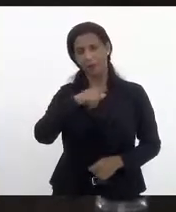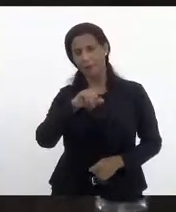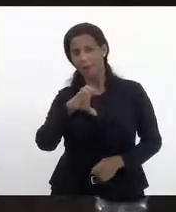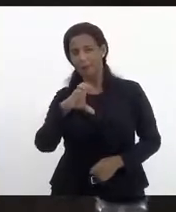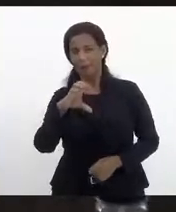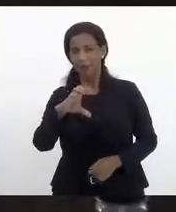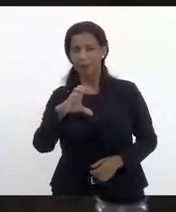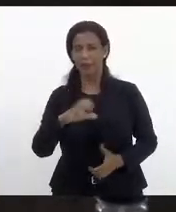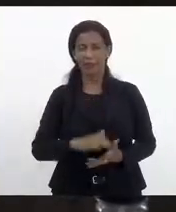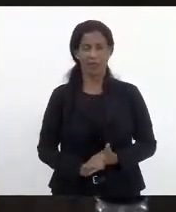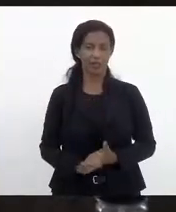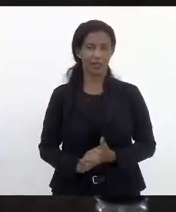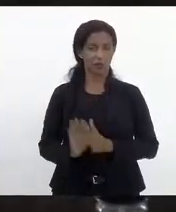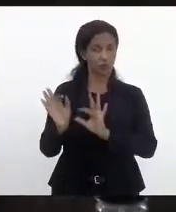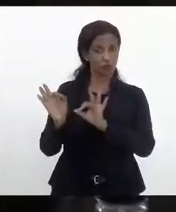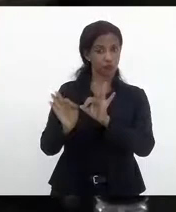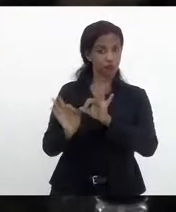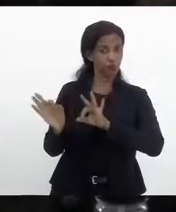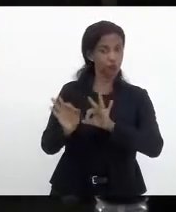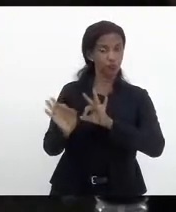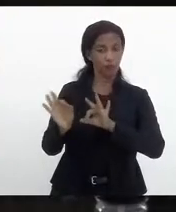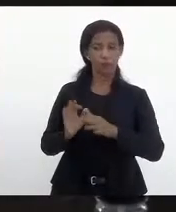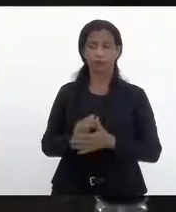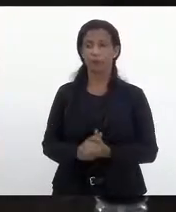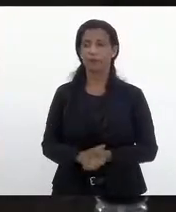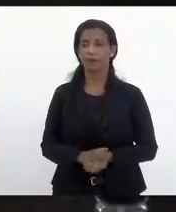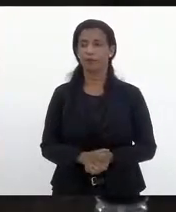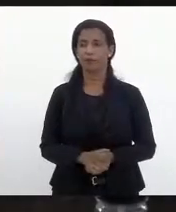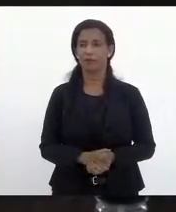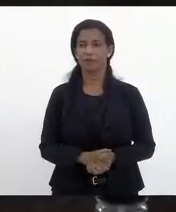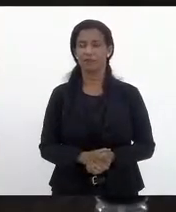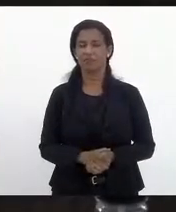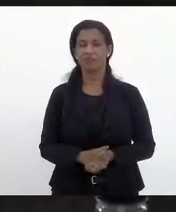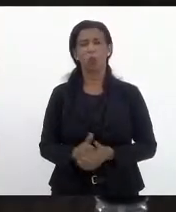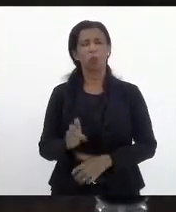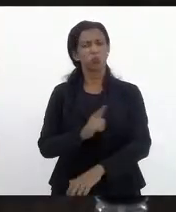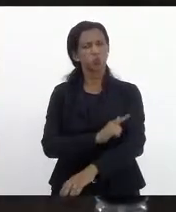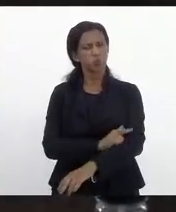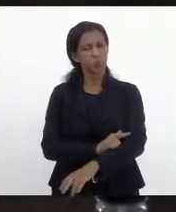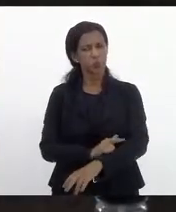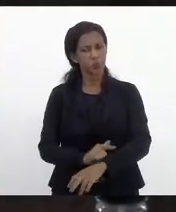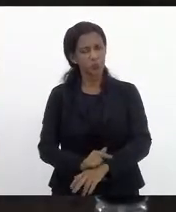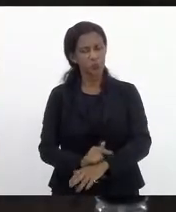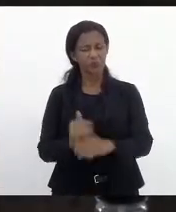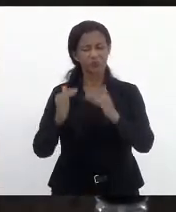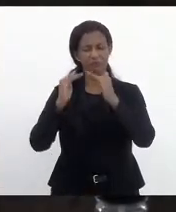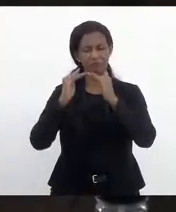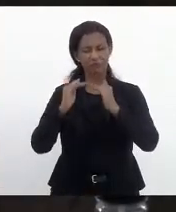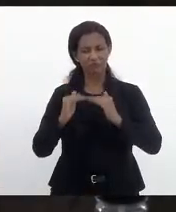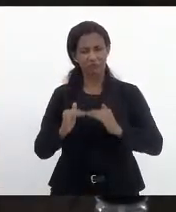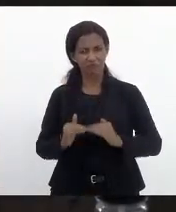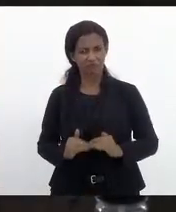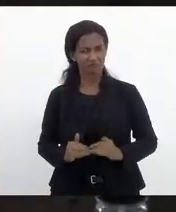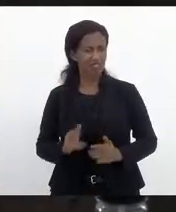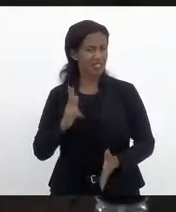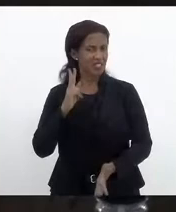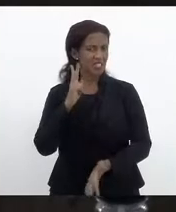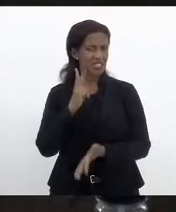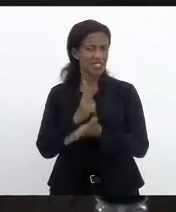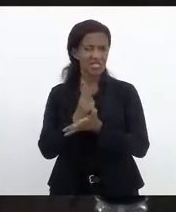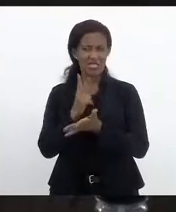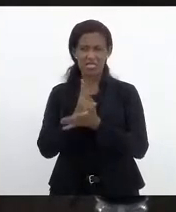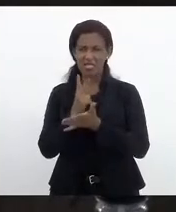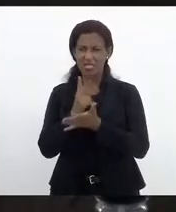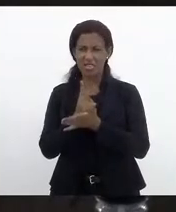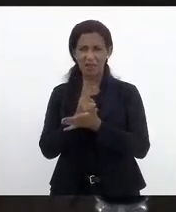de forma muito cordial e cordata e sempre chegamos a um